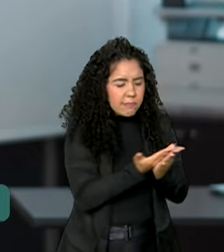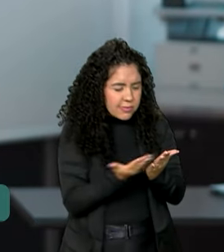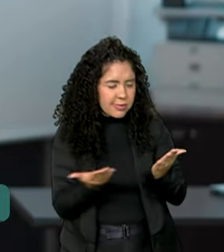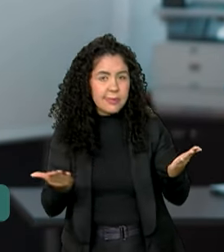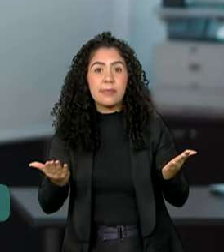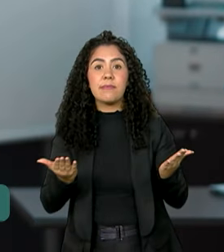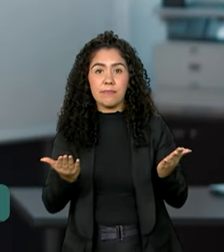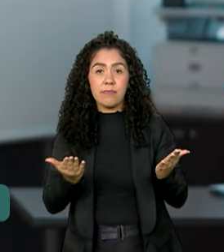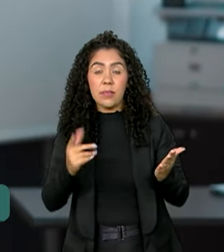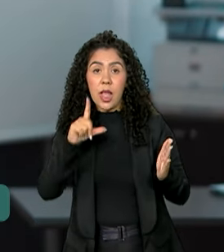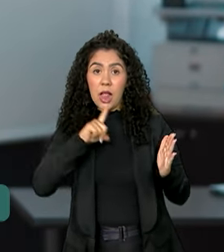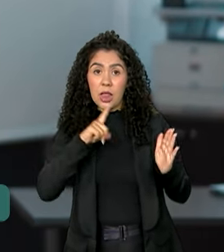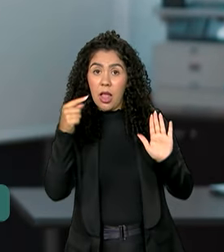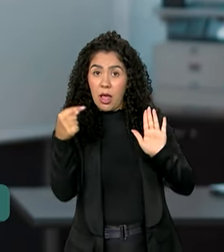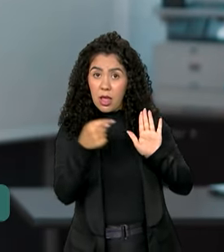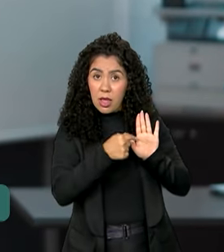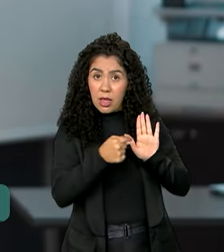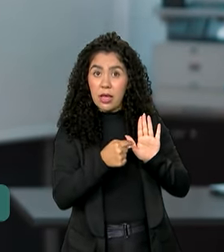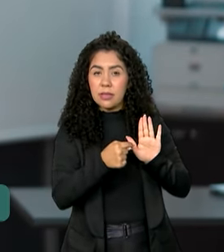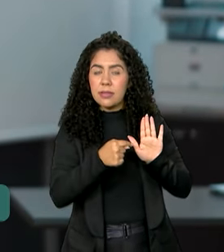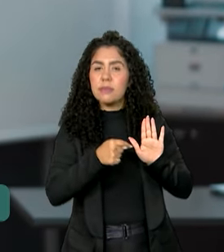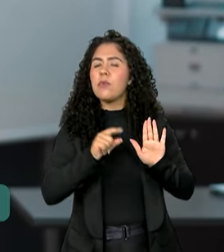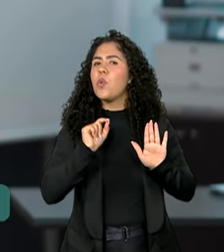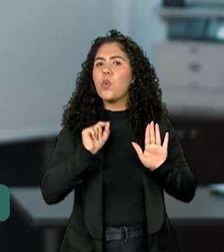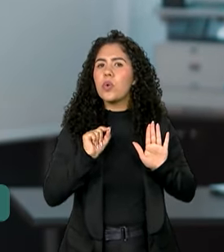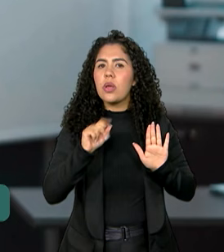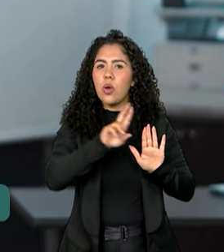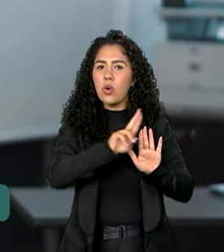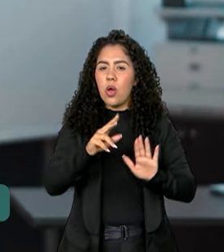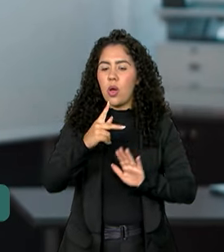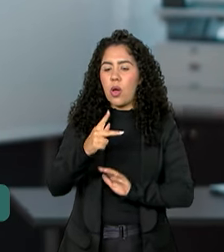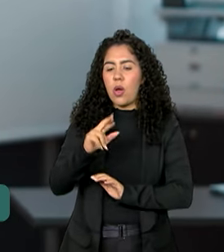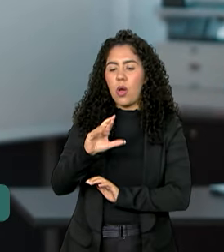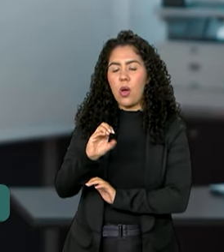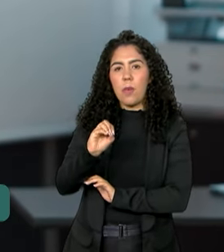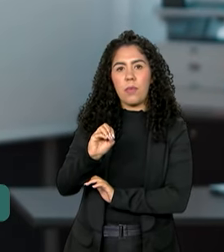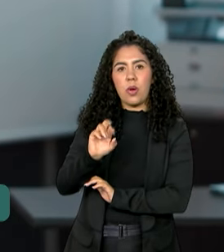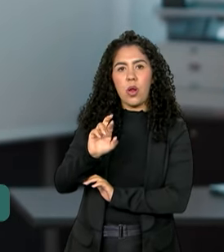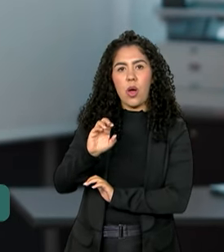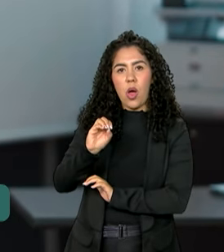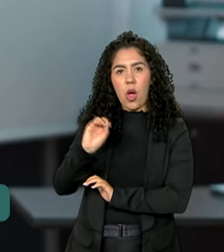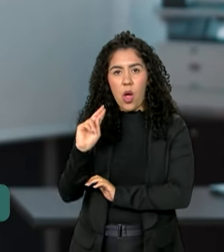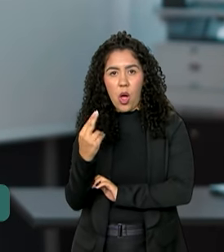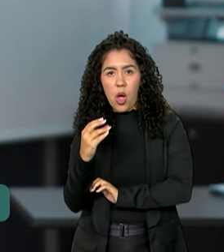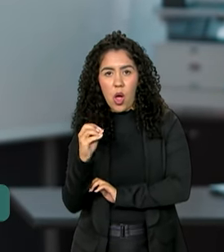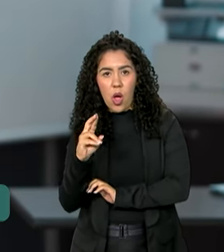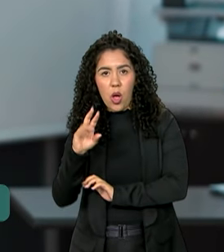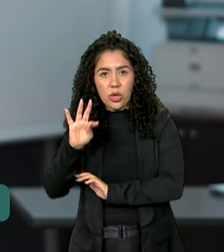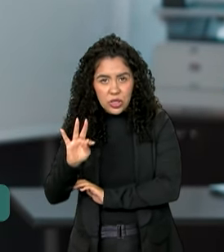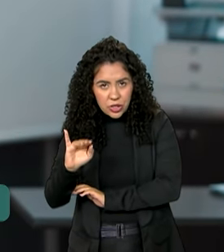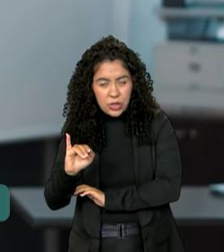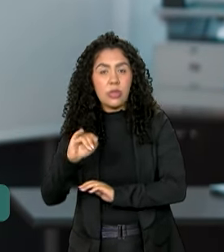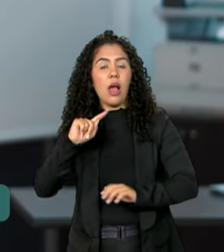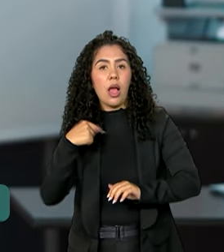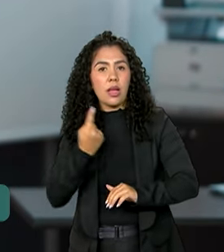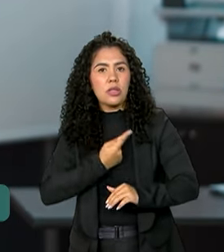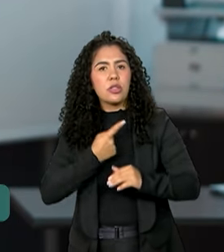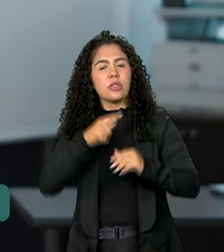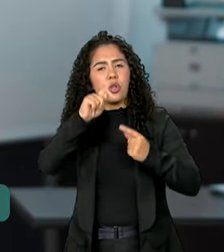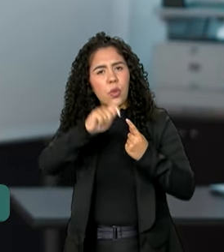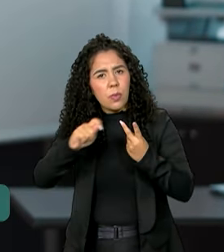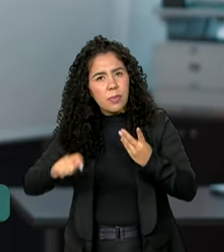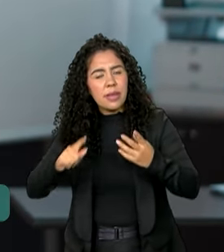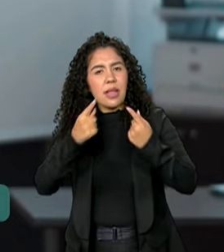Nós temos um boletim específico, que chama-se Proorte, que a gente lança todos os meses os preços das